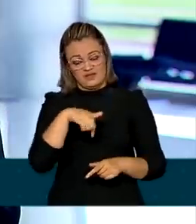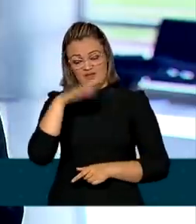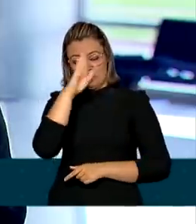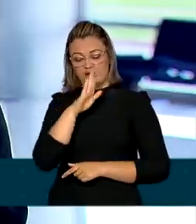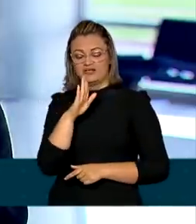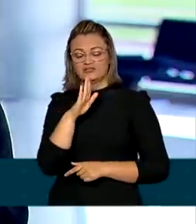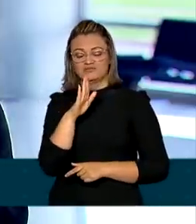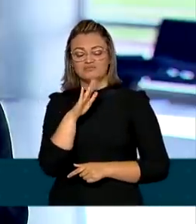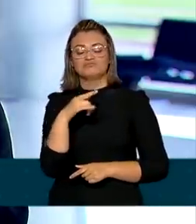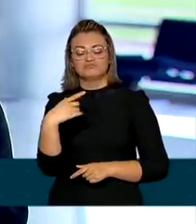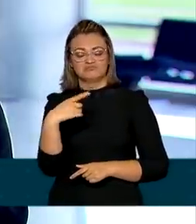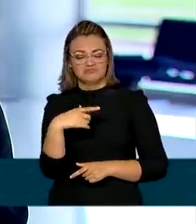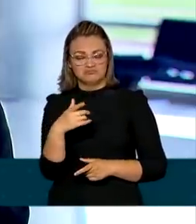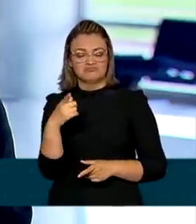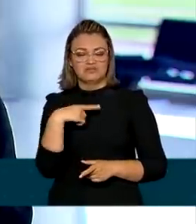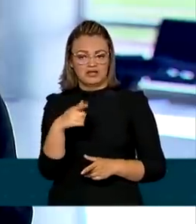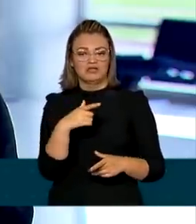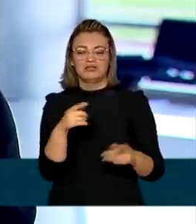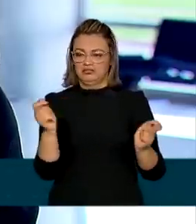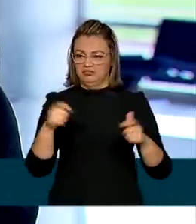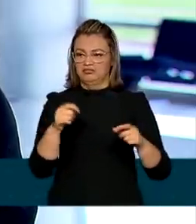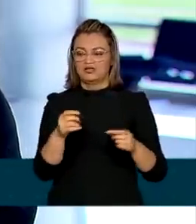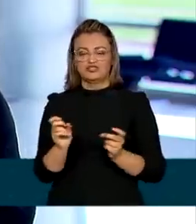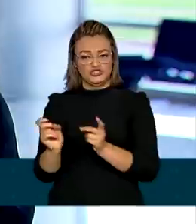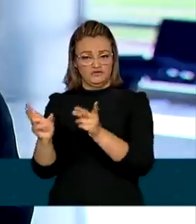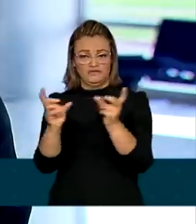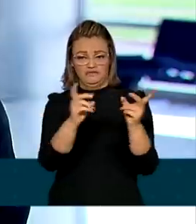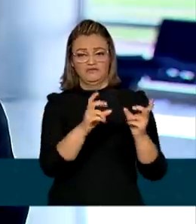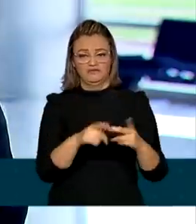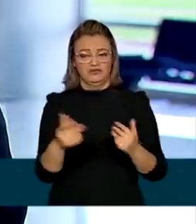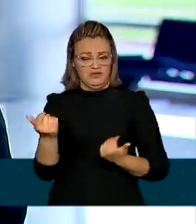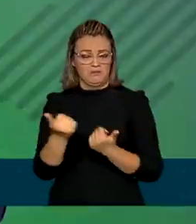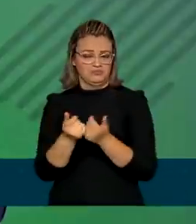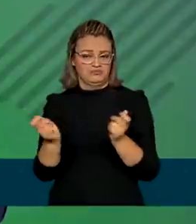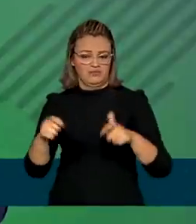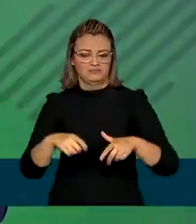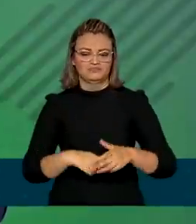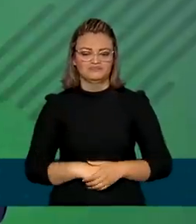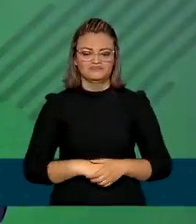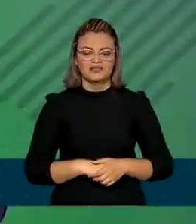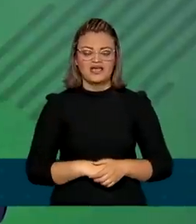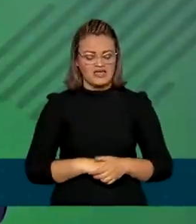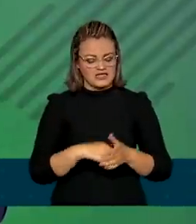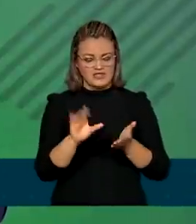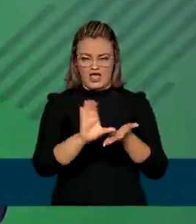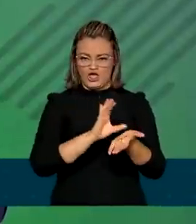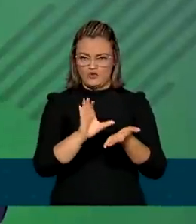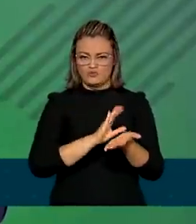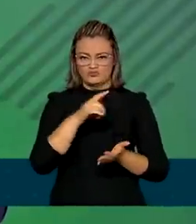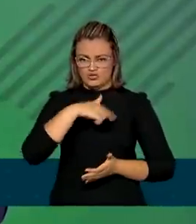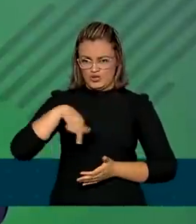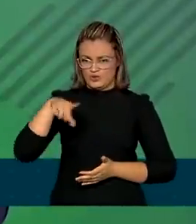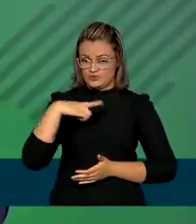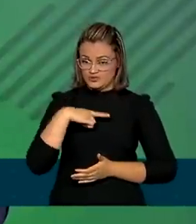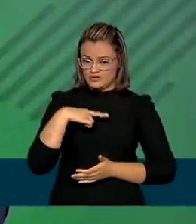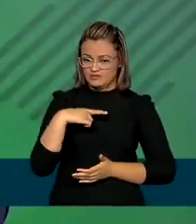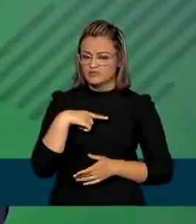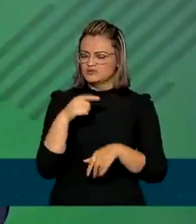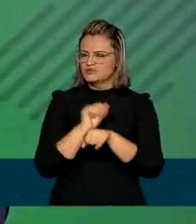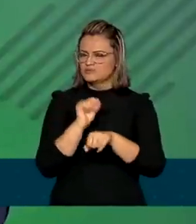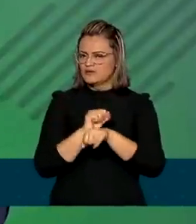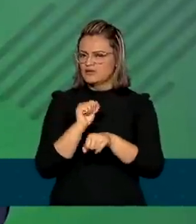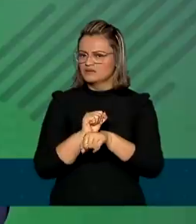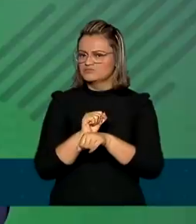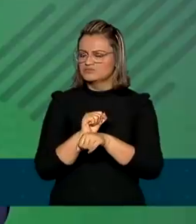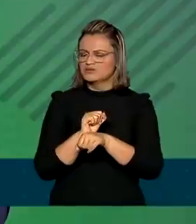está entre as nações com condições de vender créditos de carbono. Esses recursos que nós esperamos